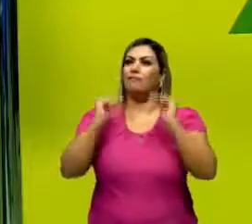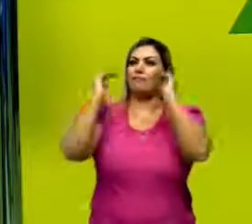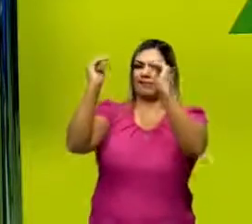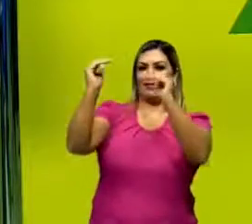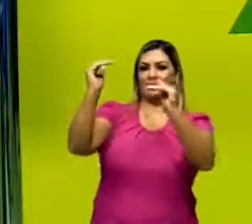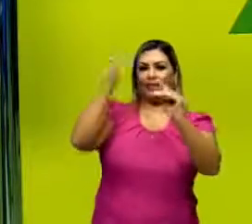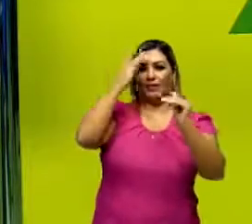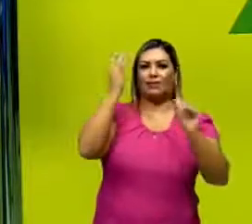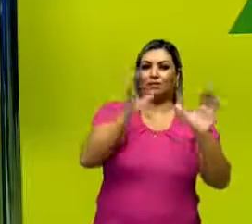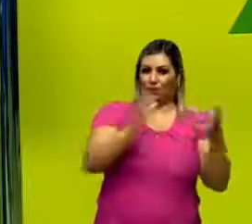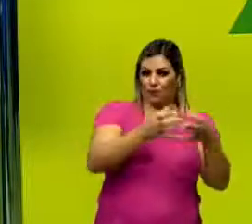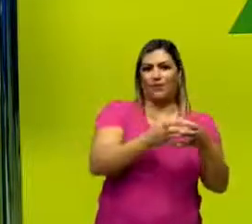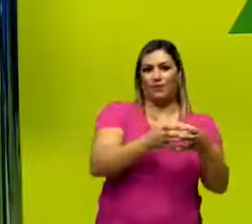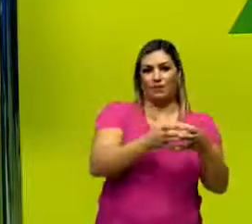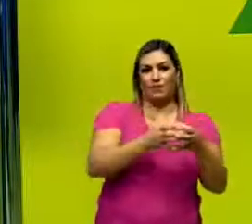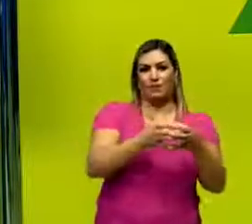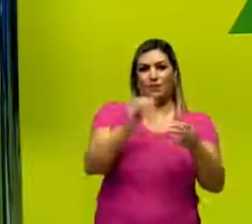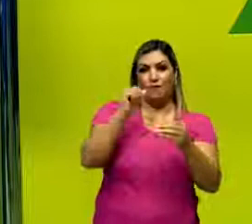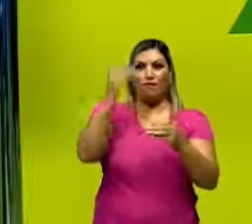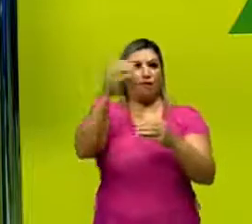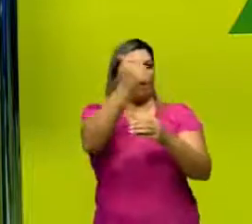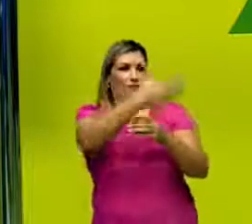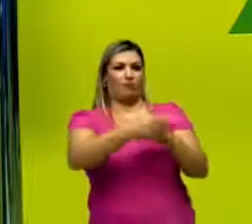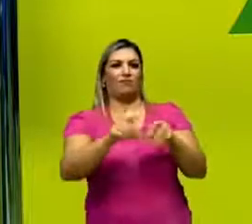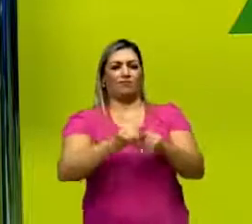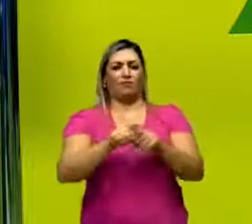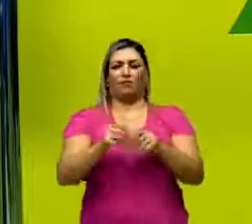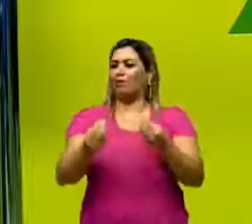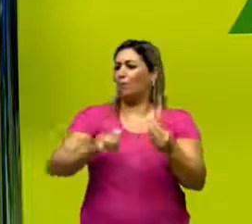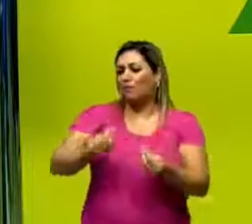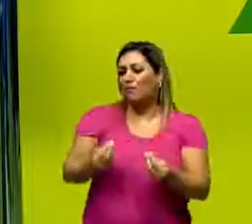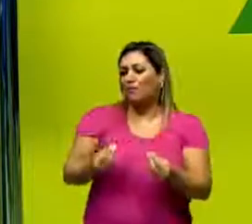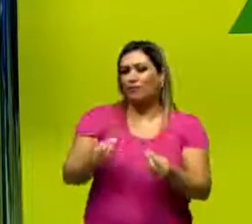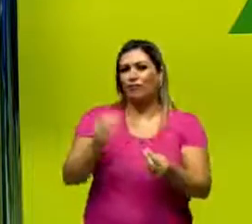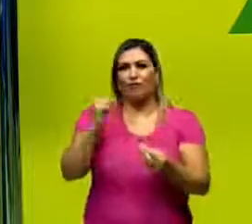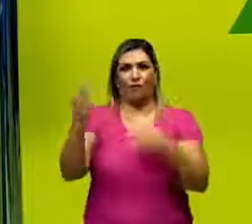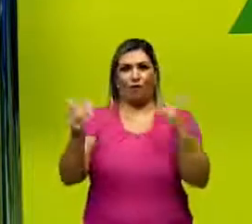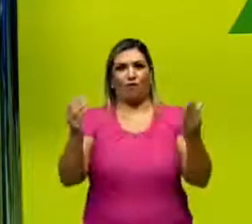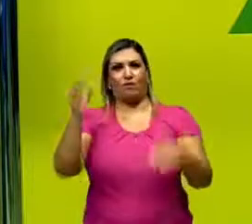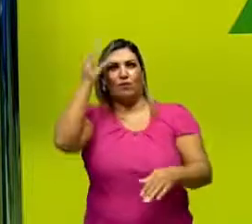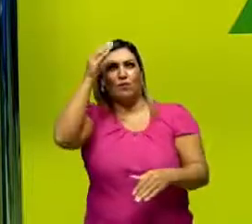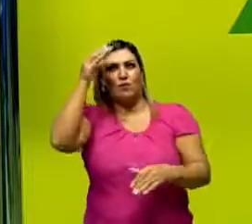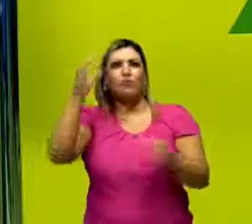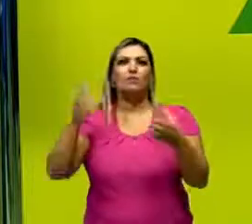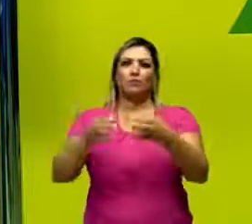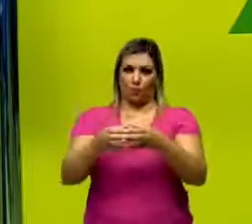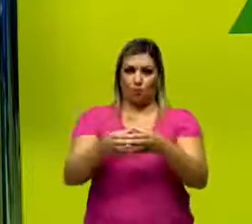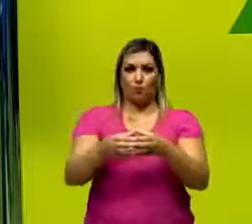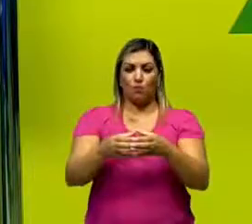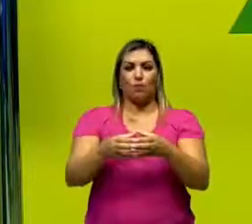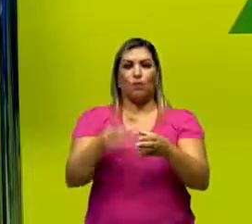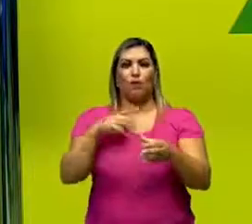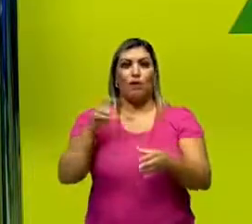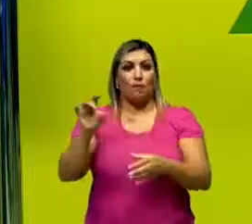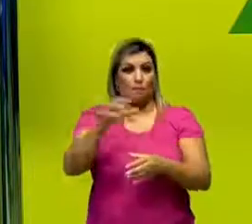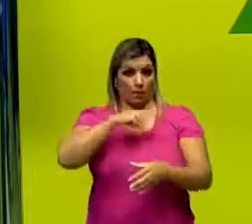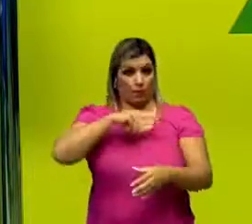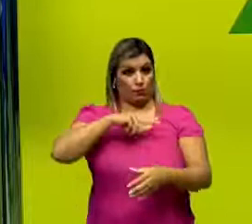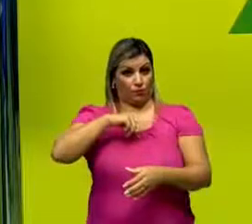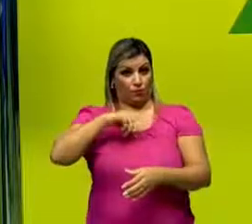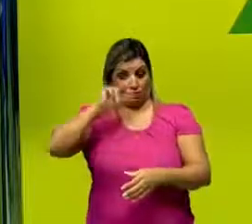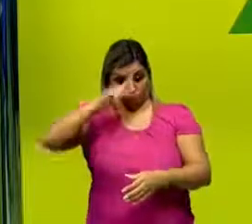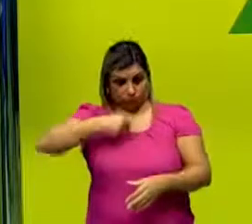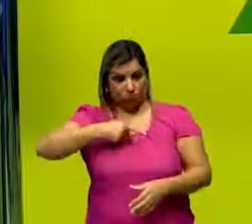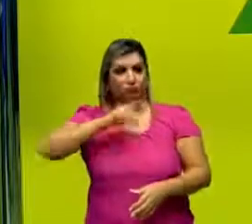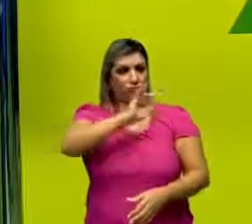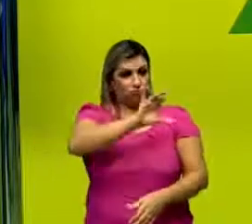indivíduos e externa a eles. Como assim? Apesar dessa consciência coletiva, ela ser individual, né? Ela